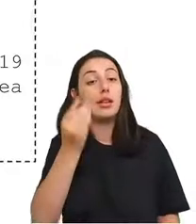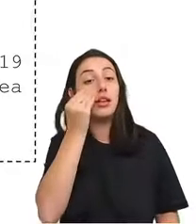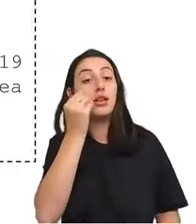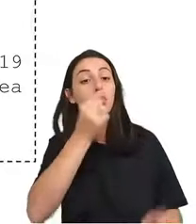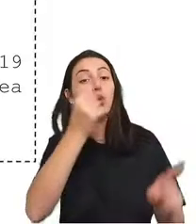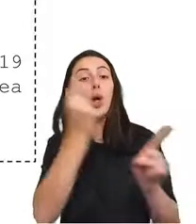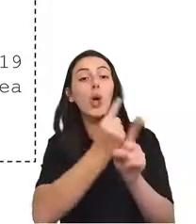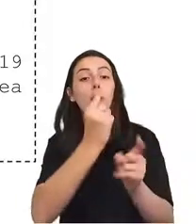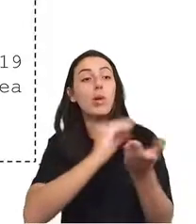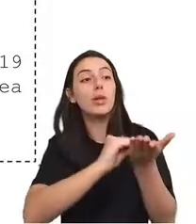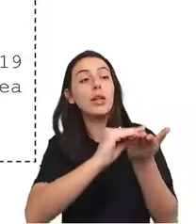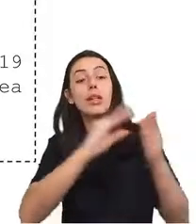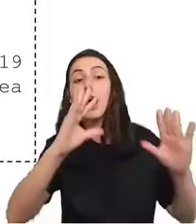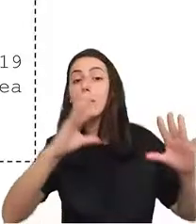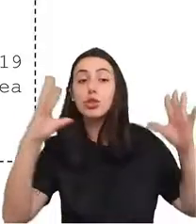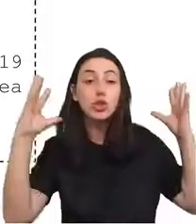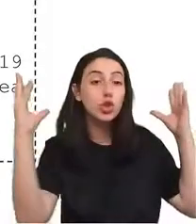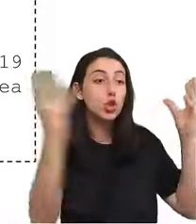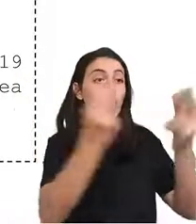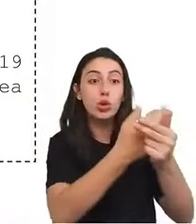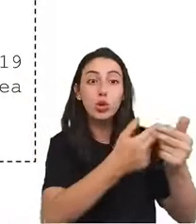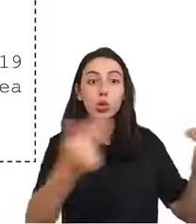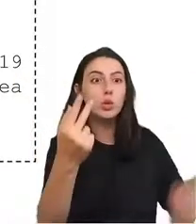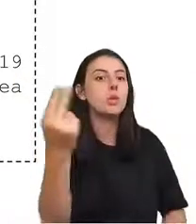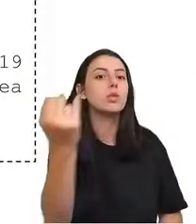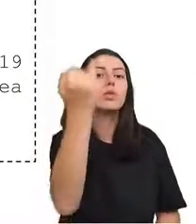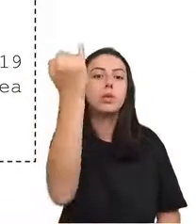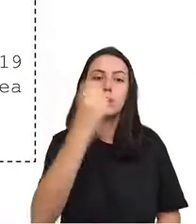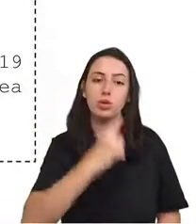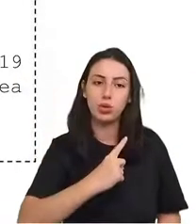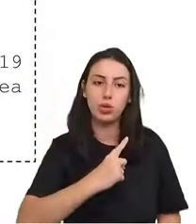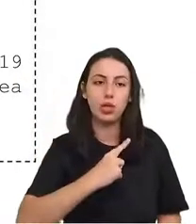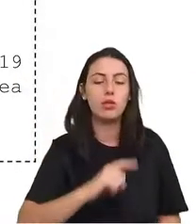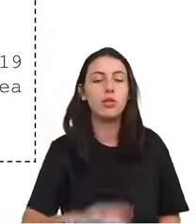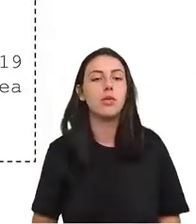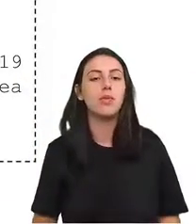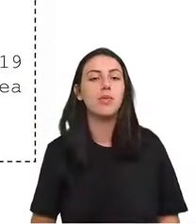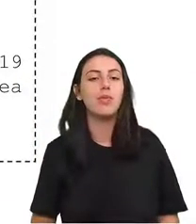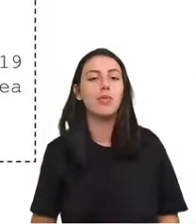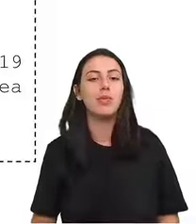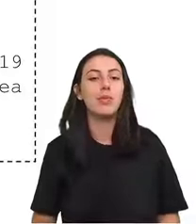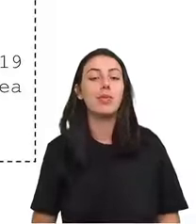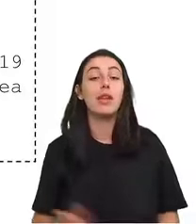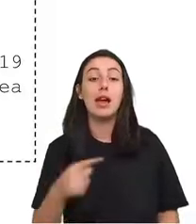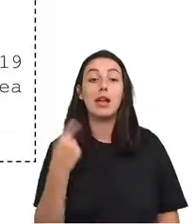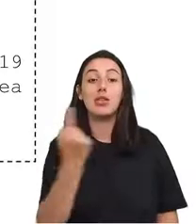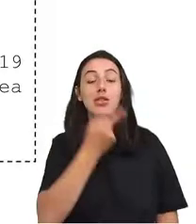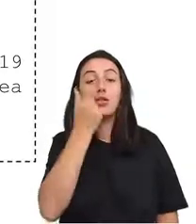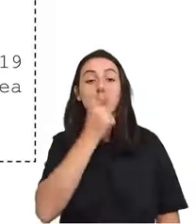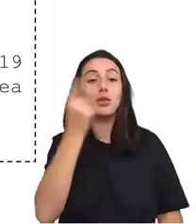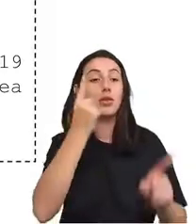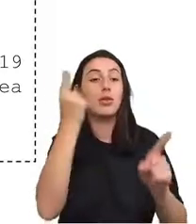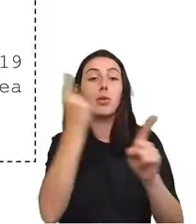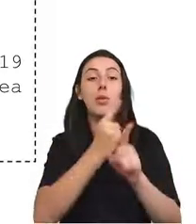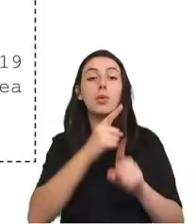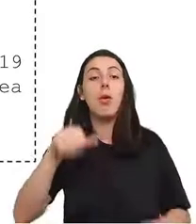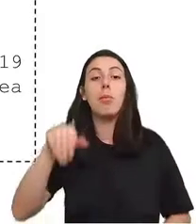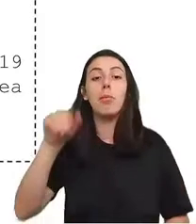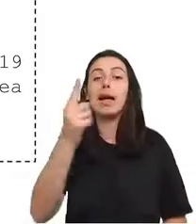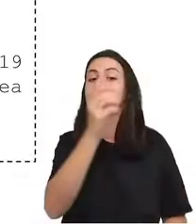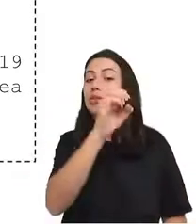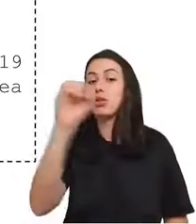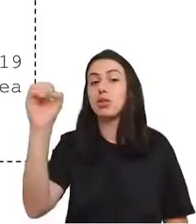todos os indicadores relevantes que tínhamos. Então, no total, tínhamos mais de 100 indicadores estatísticos, desde